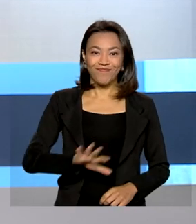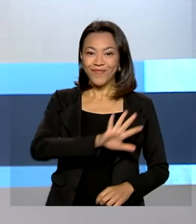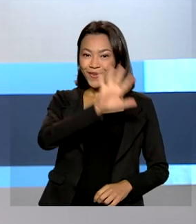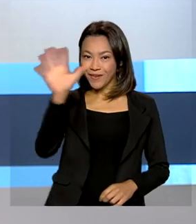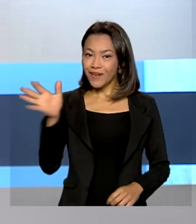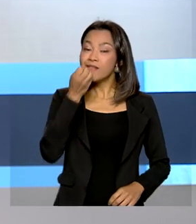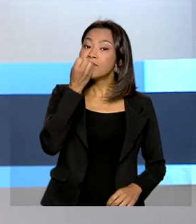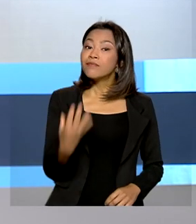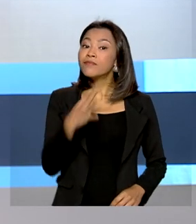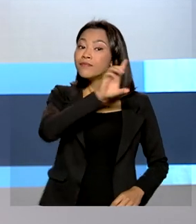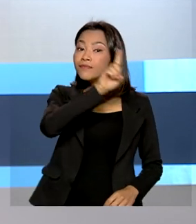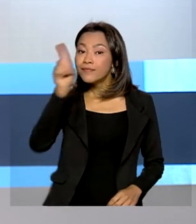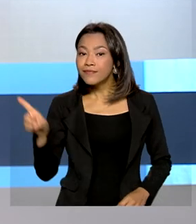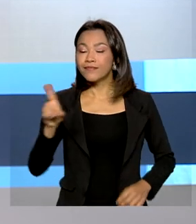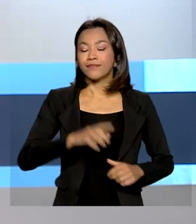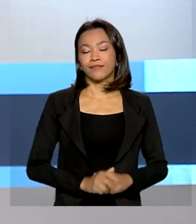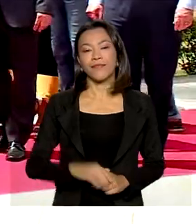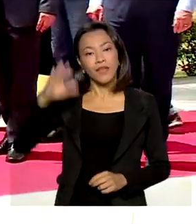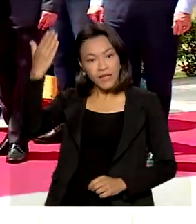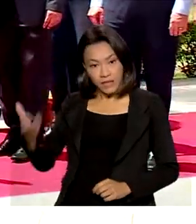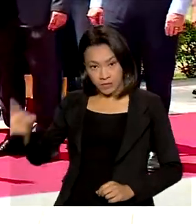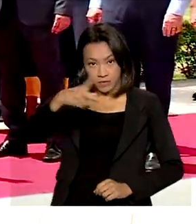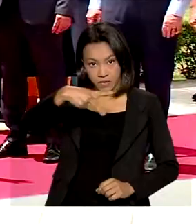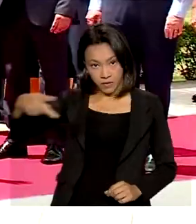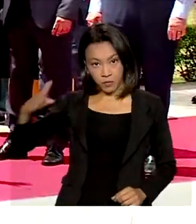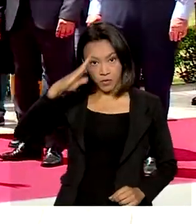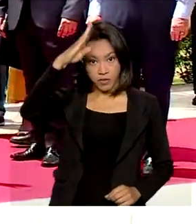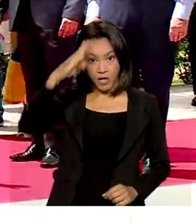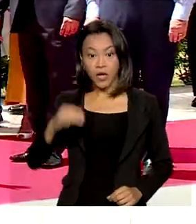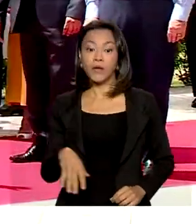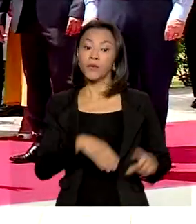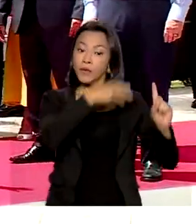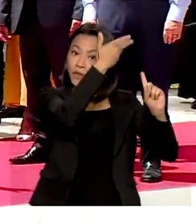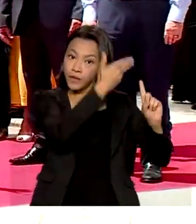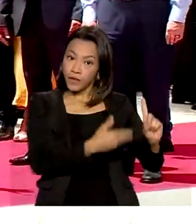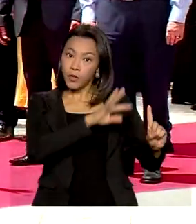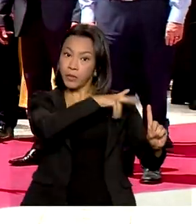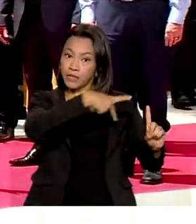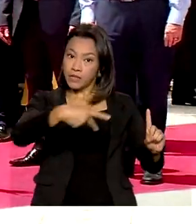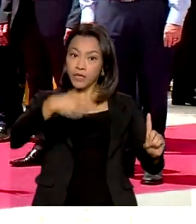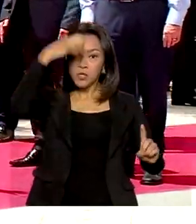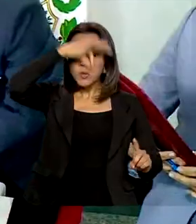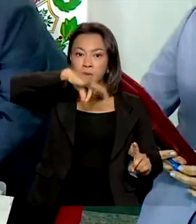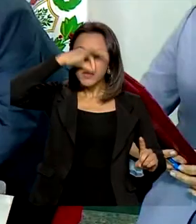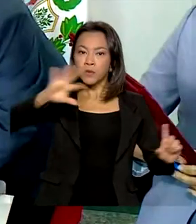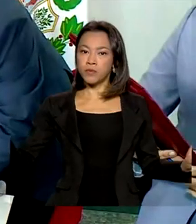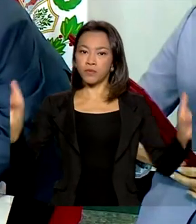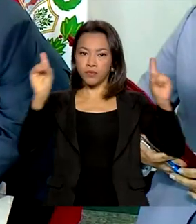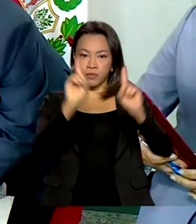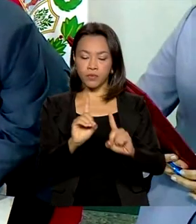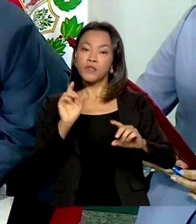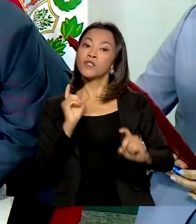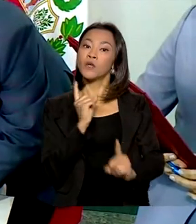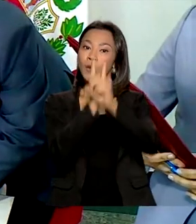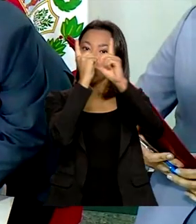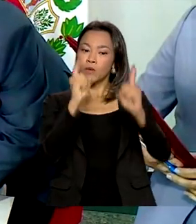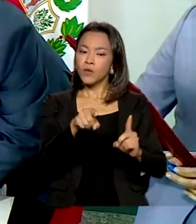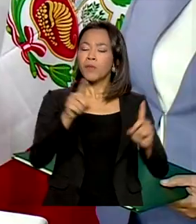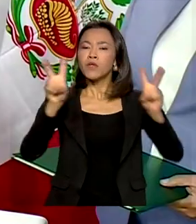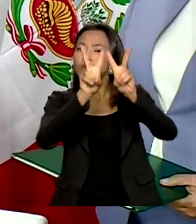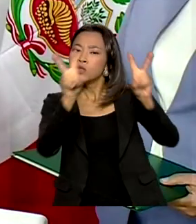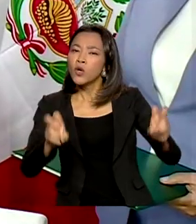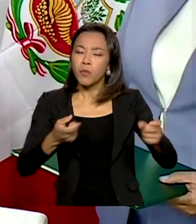Olá, bom dia. Presidente Jair Bolsonaro e presidente do Peru se encontram em Rondônia para tratarem de comércio e